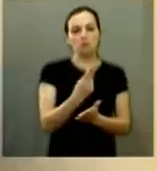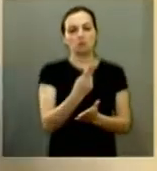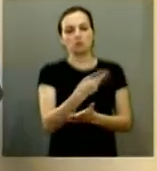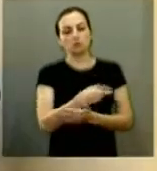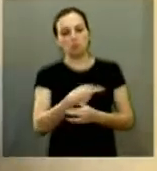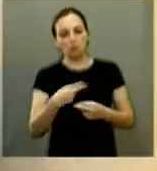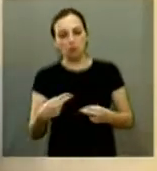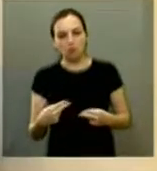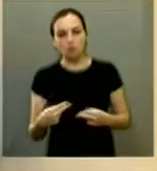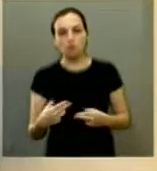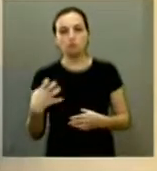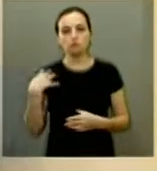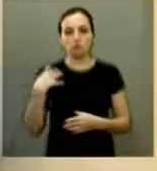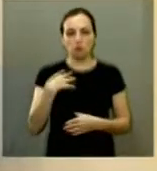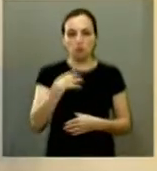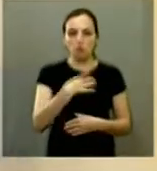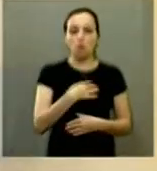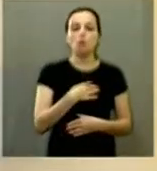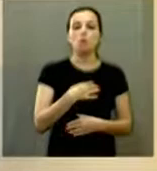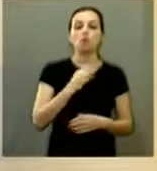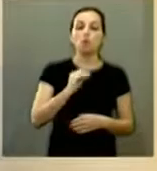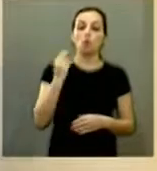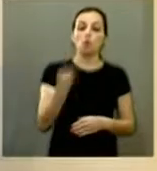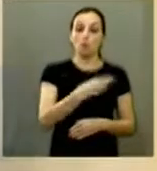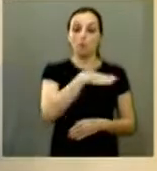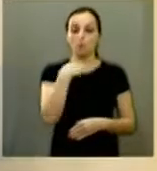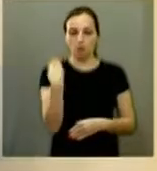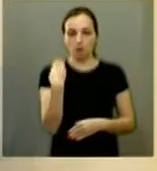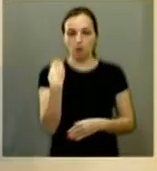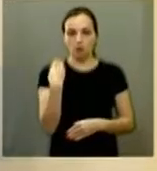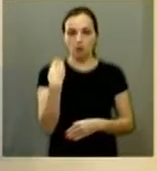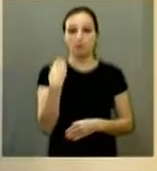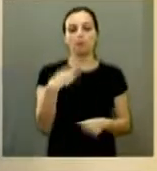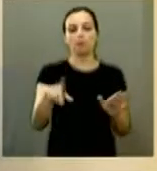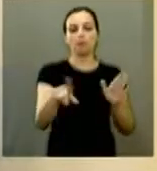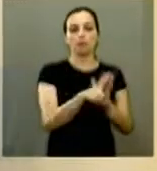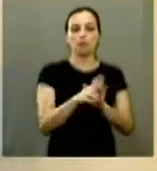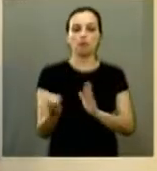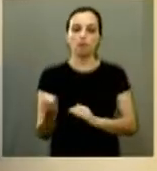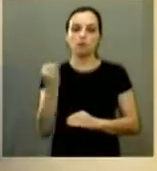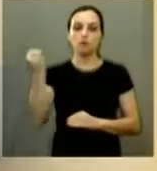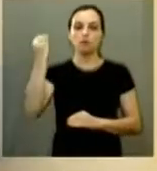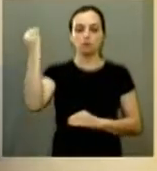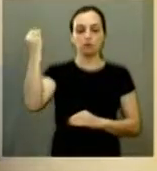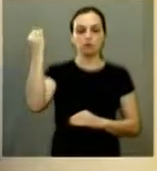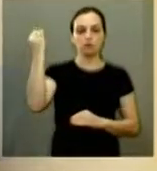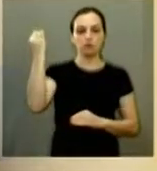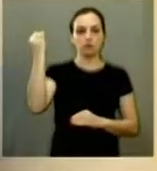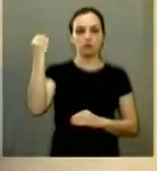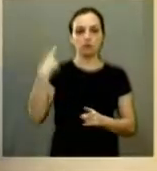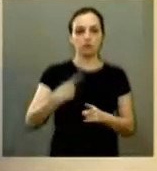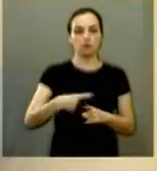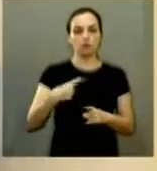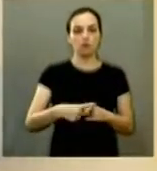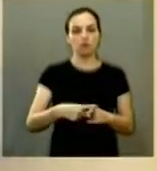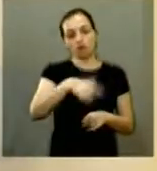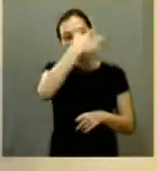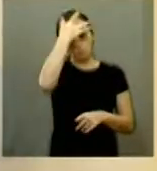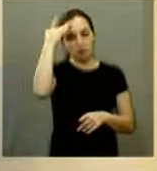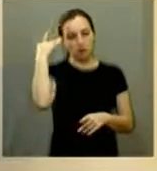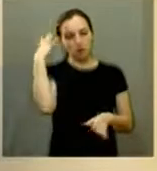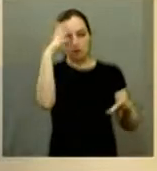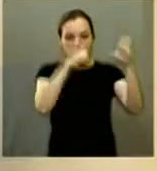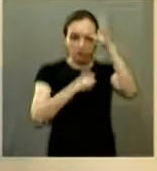porque eu acho que essa lei é muito importante porque as pessoas tem que aprender a